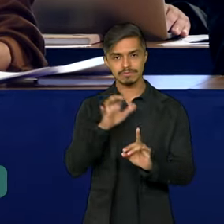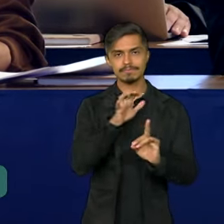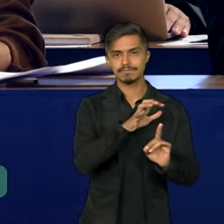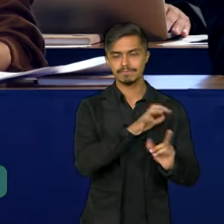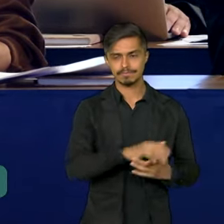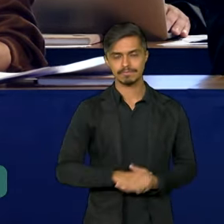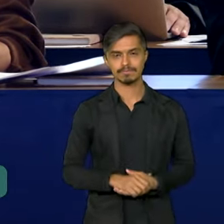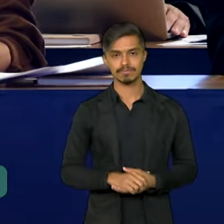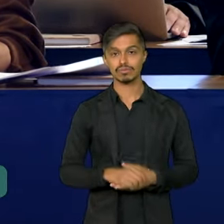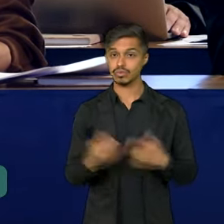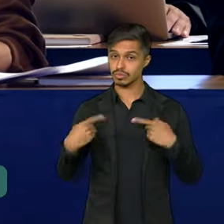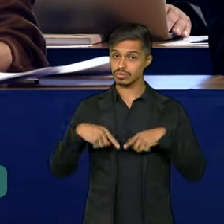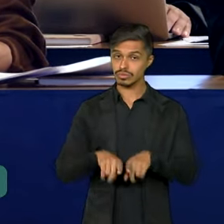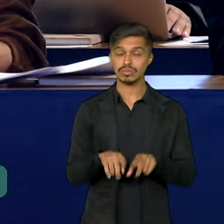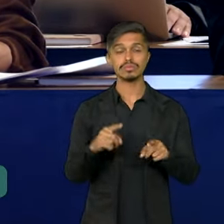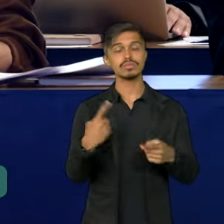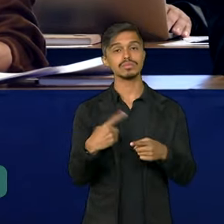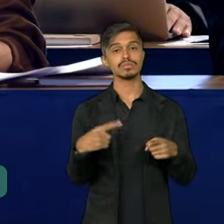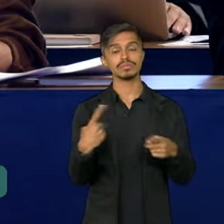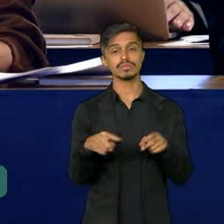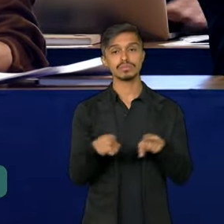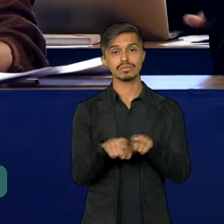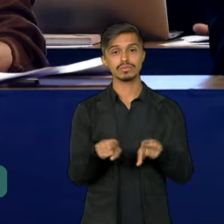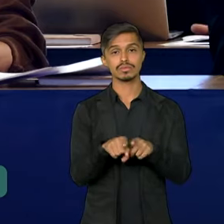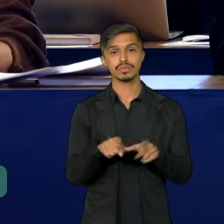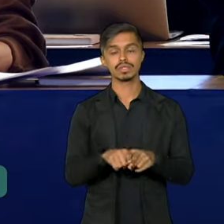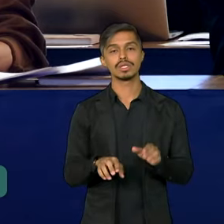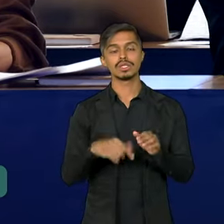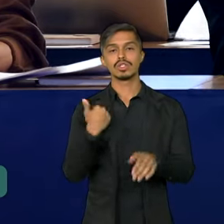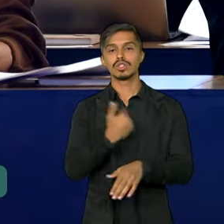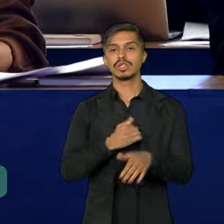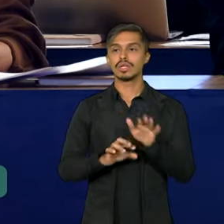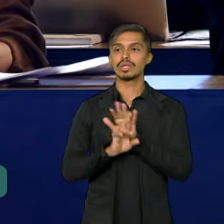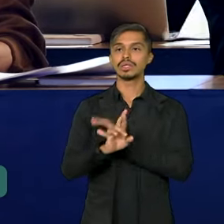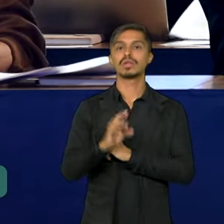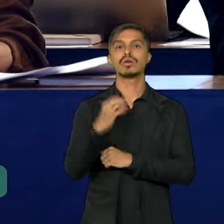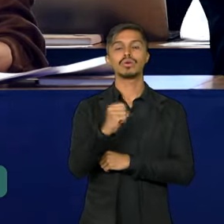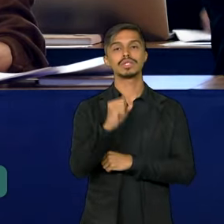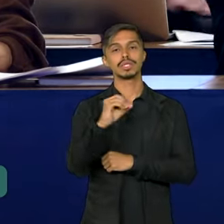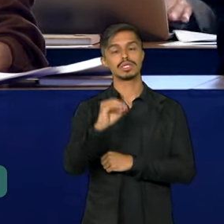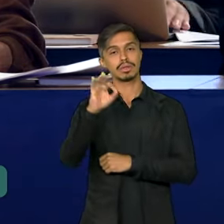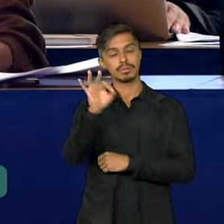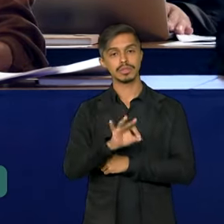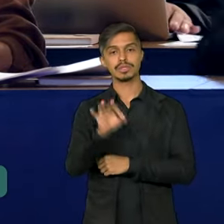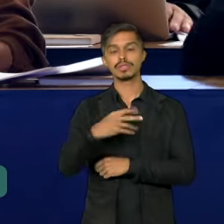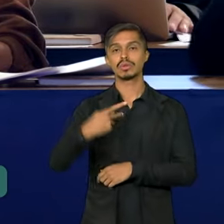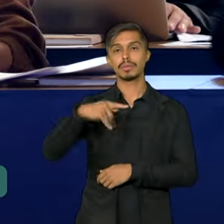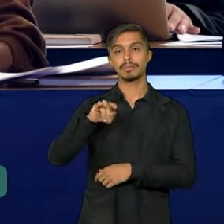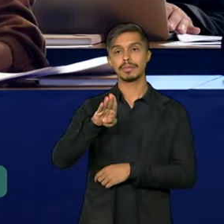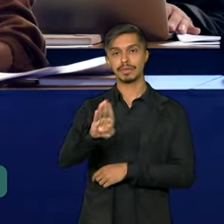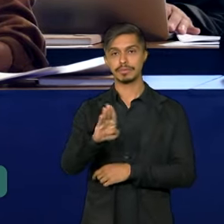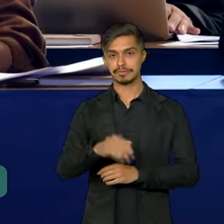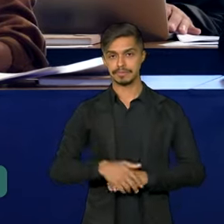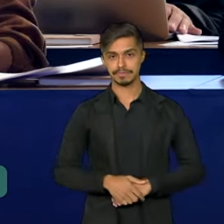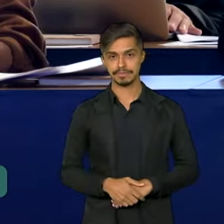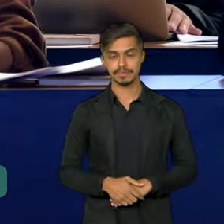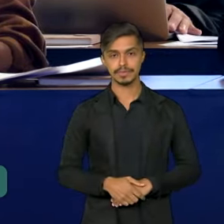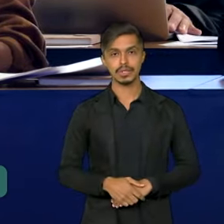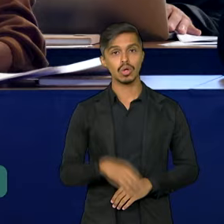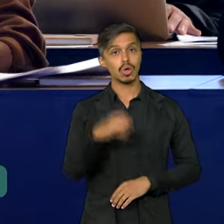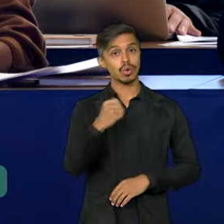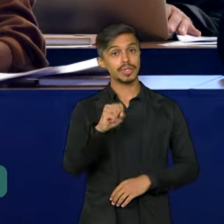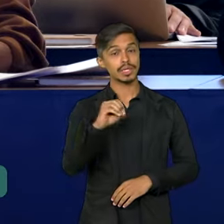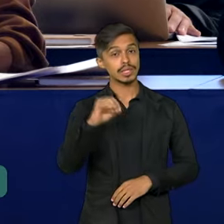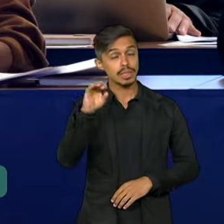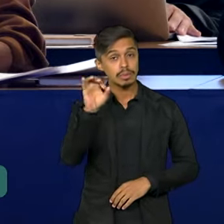Conjuntamente, representamos mais de 80% do produto interno bruto global, 80